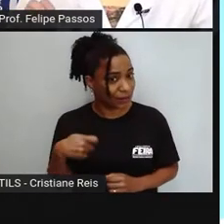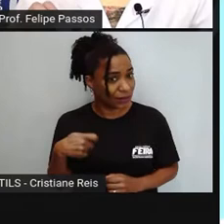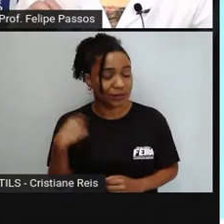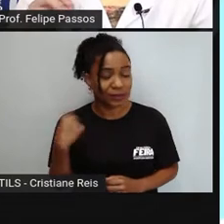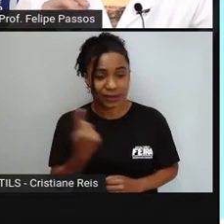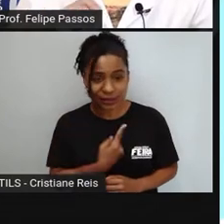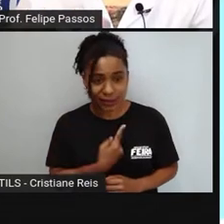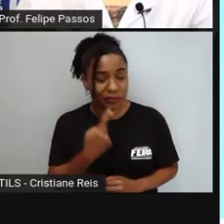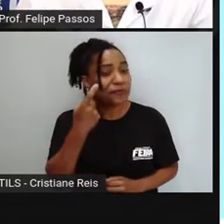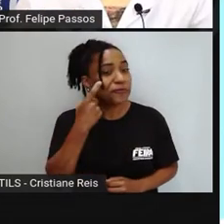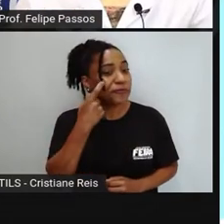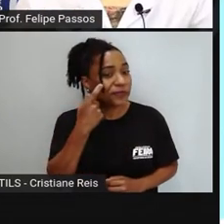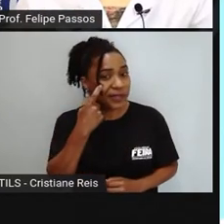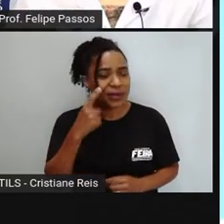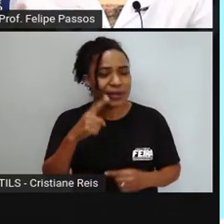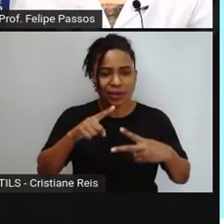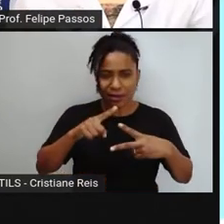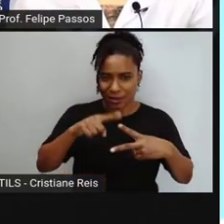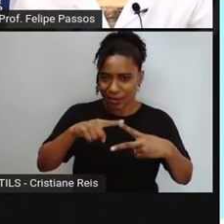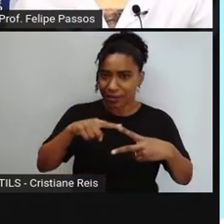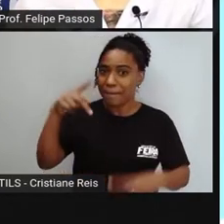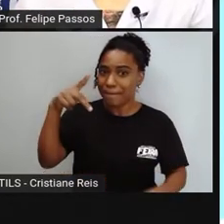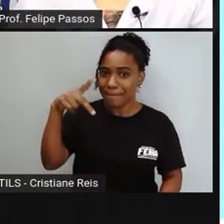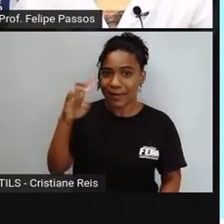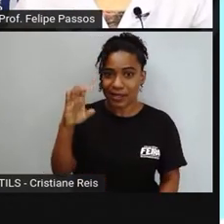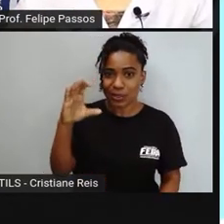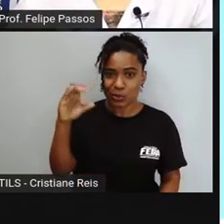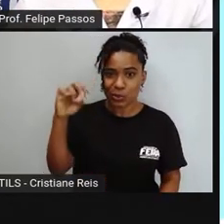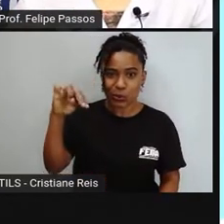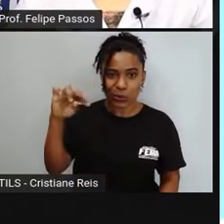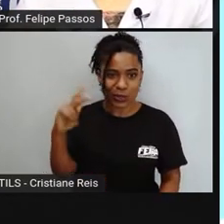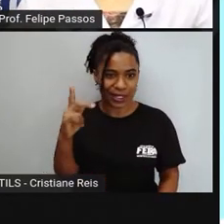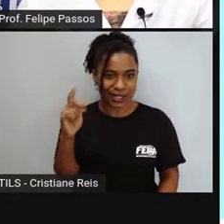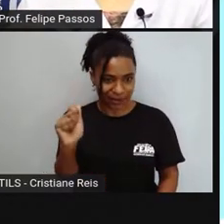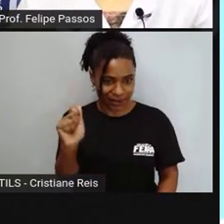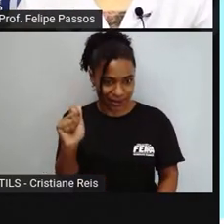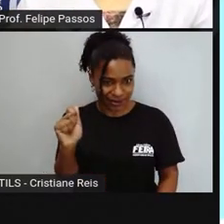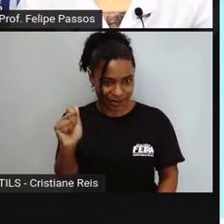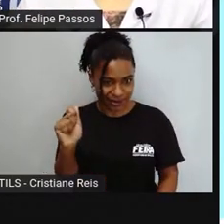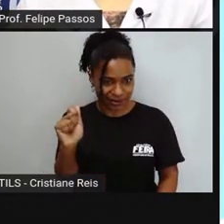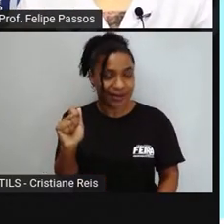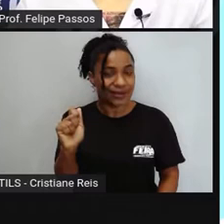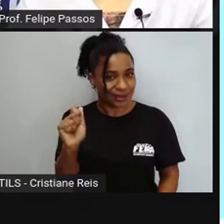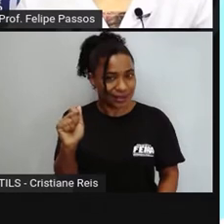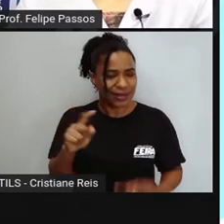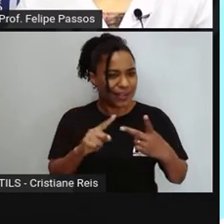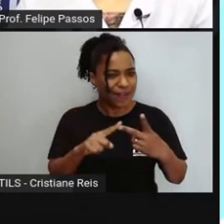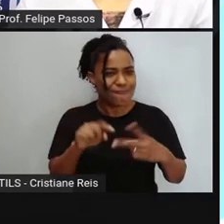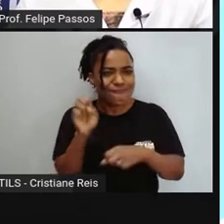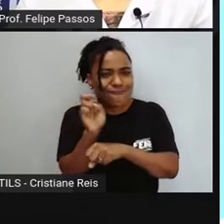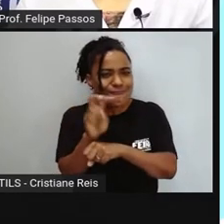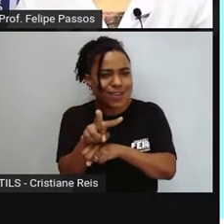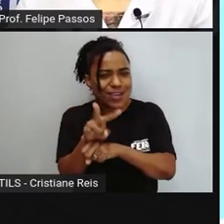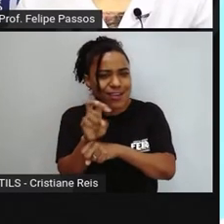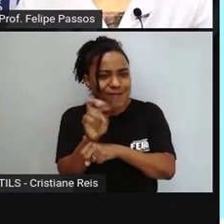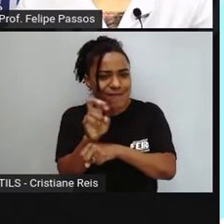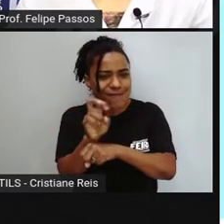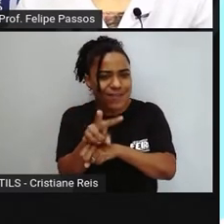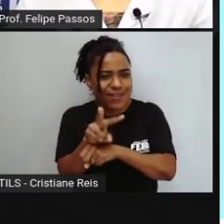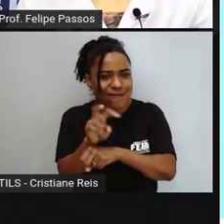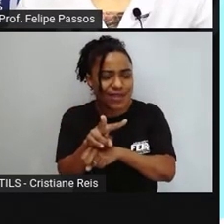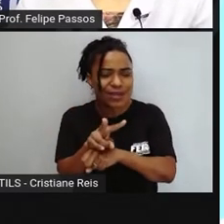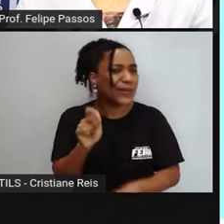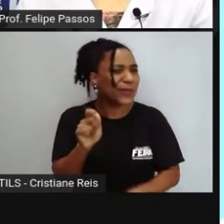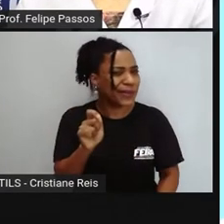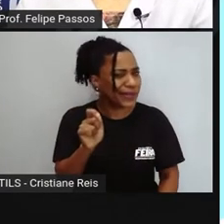entre o que é peçonha e o que é veneno. Aí você deve estar se perguntando, ué, não é a mesma coisa? Peçonha e veneno